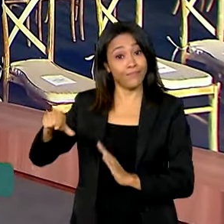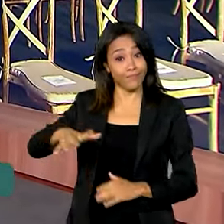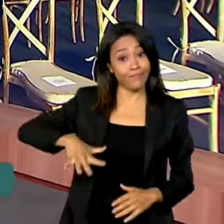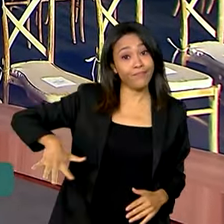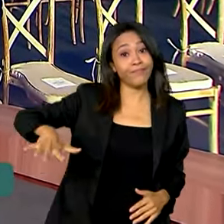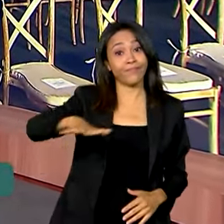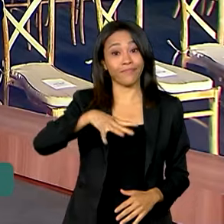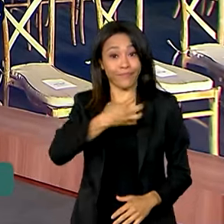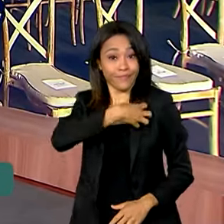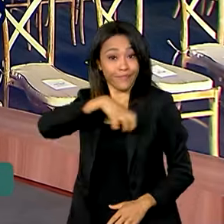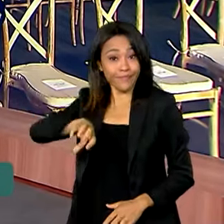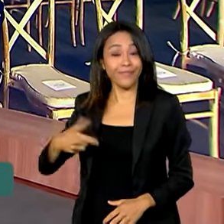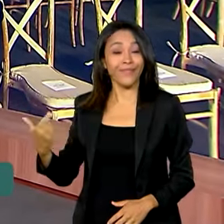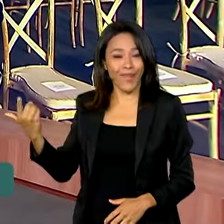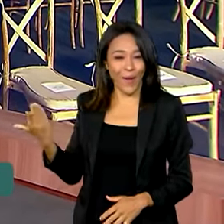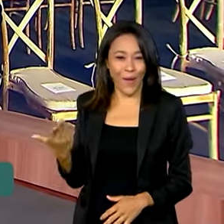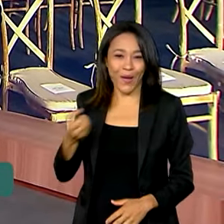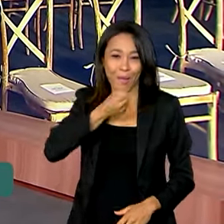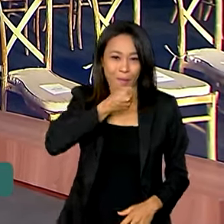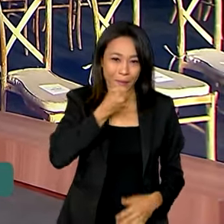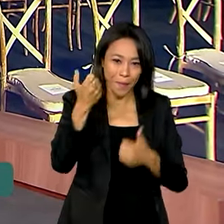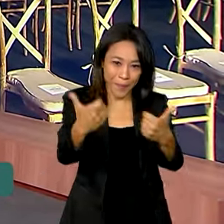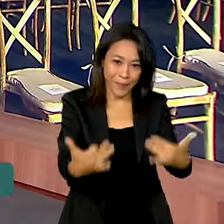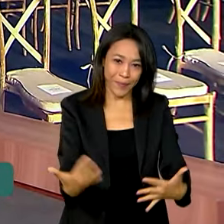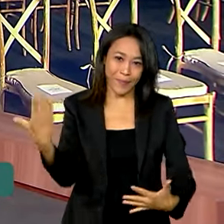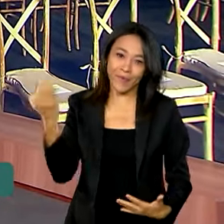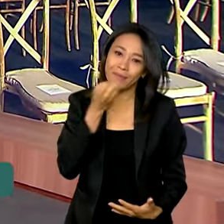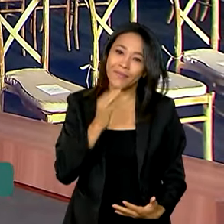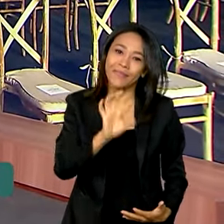ao vivo. Vai conversar agora. Bom dia, Graciele.